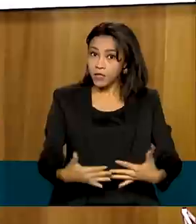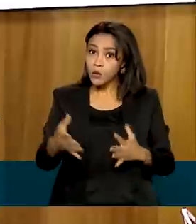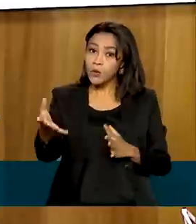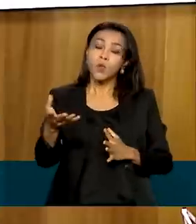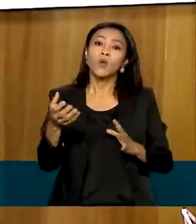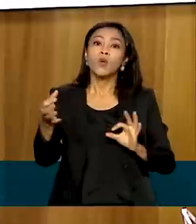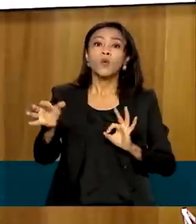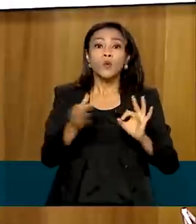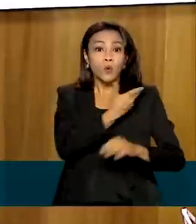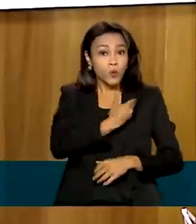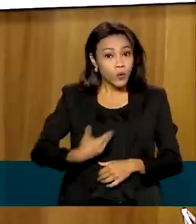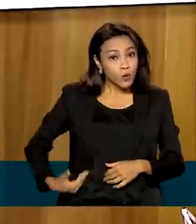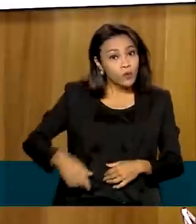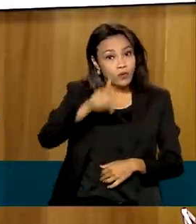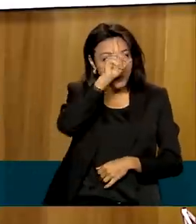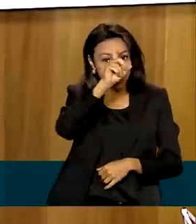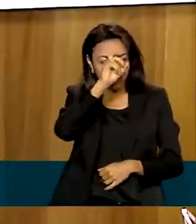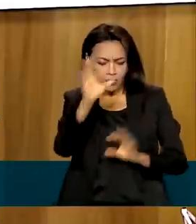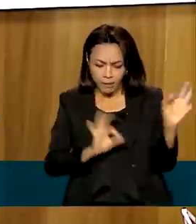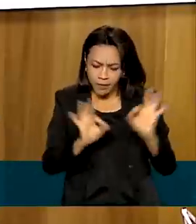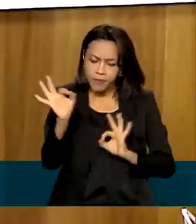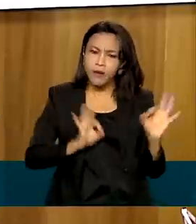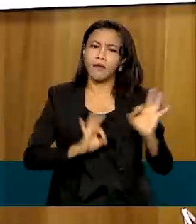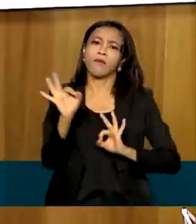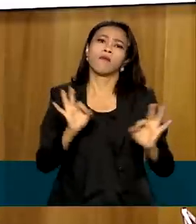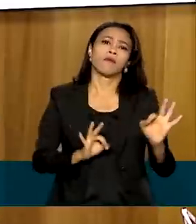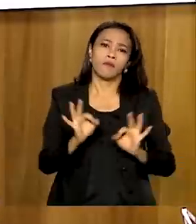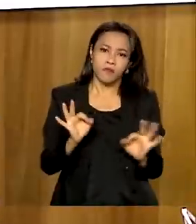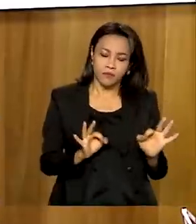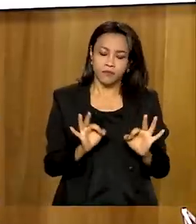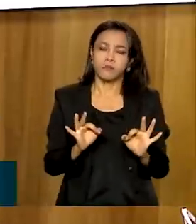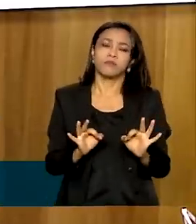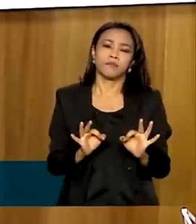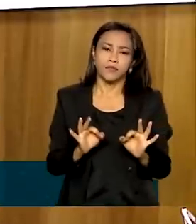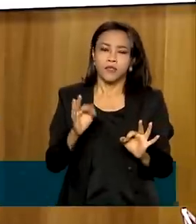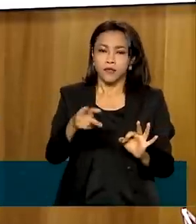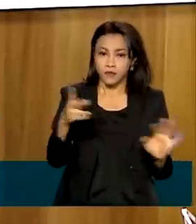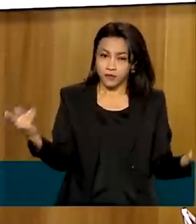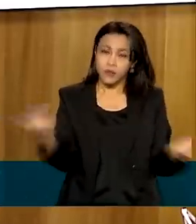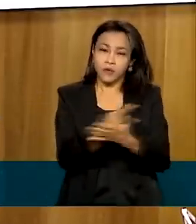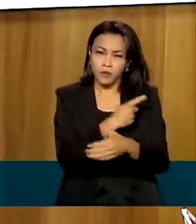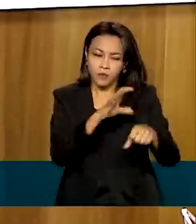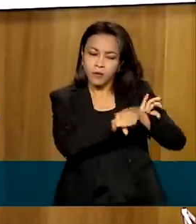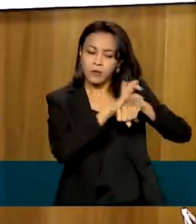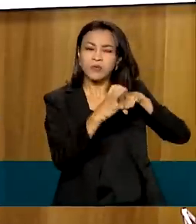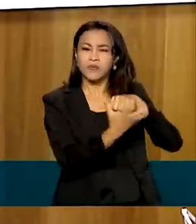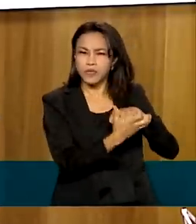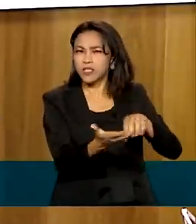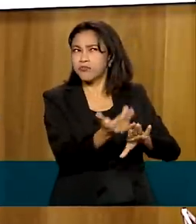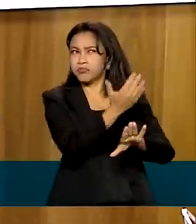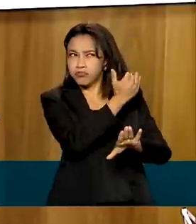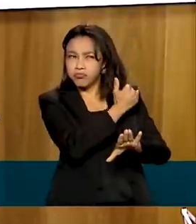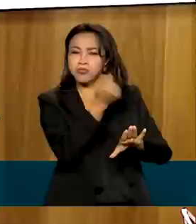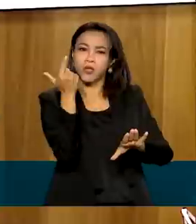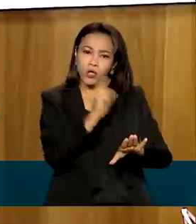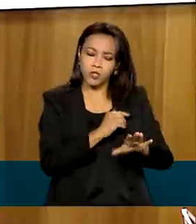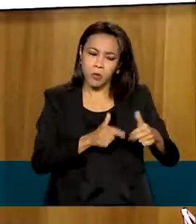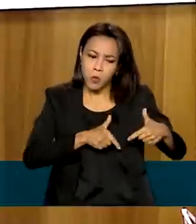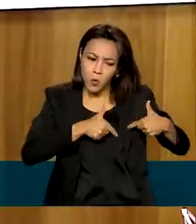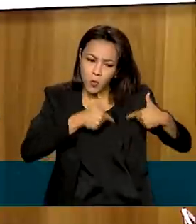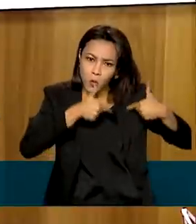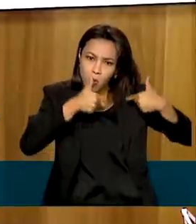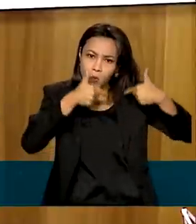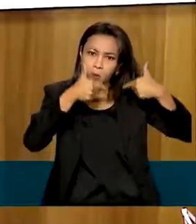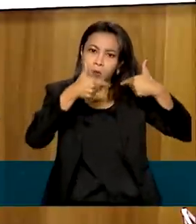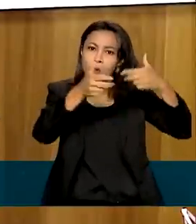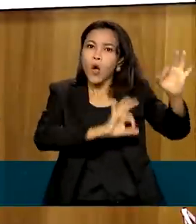Enfrentamos a emergência de saúde pública causada pela Covid-19 e nós, desde o início, organizamos